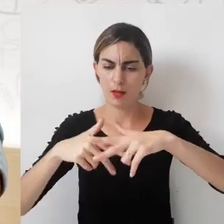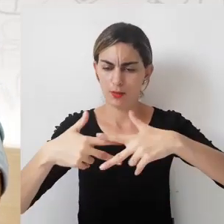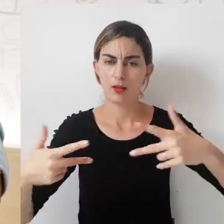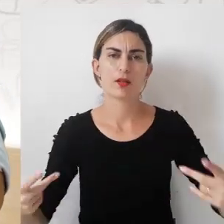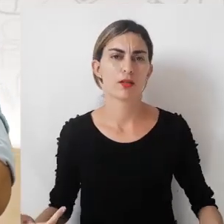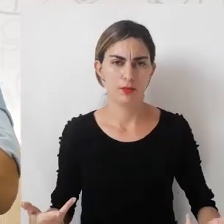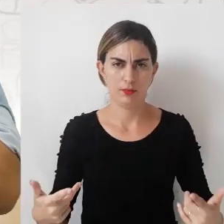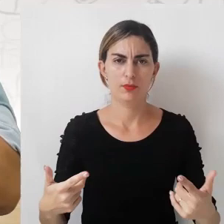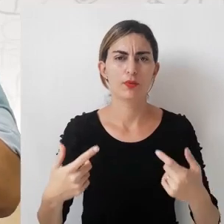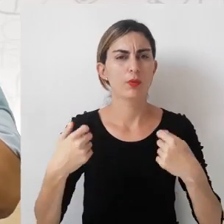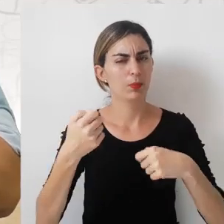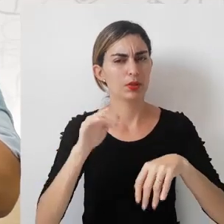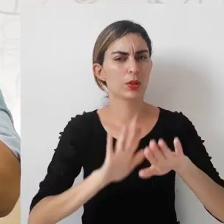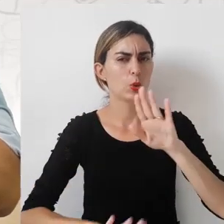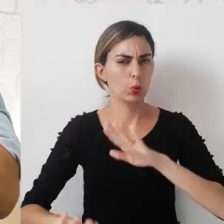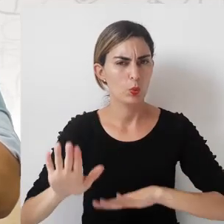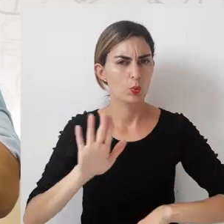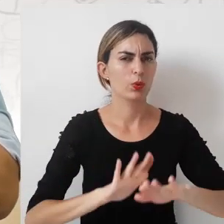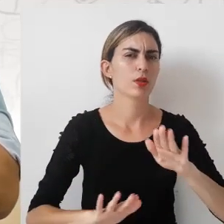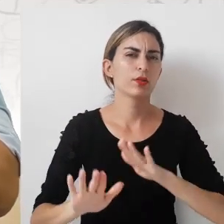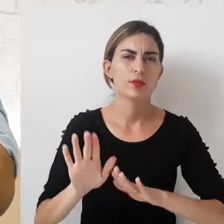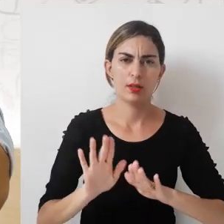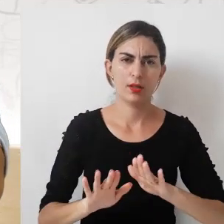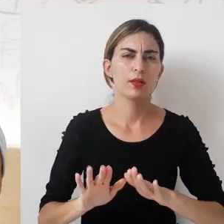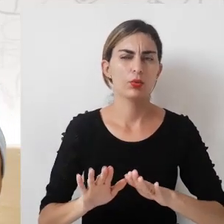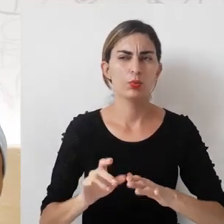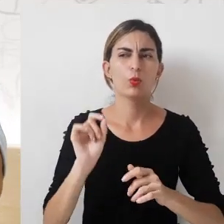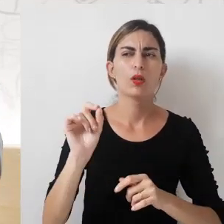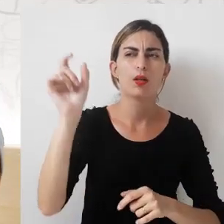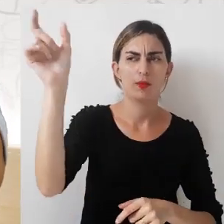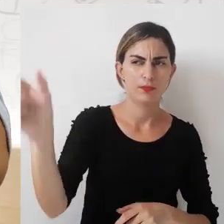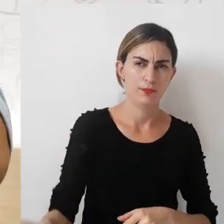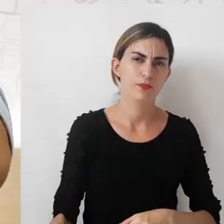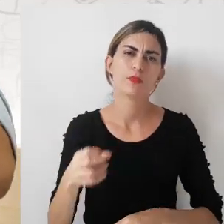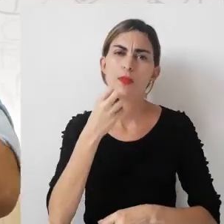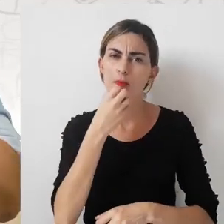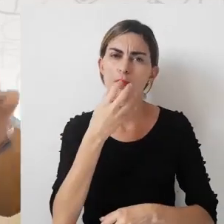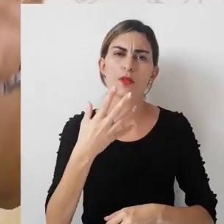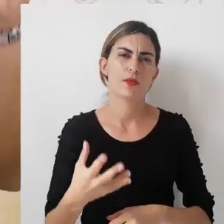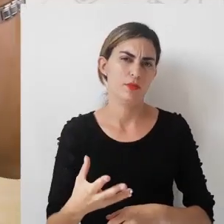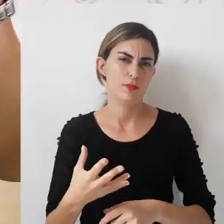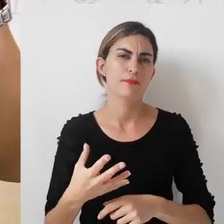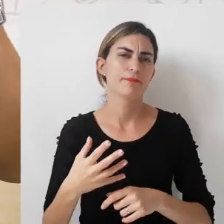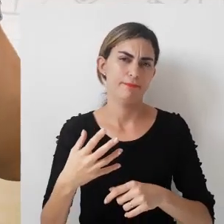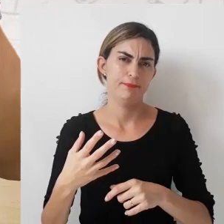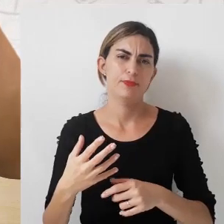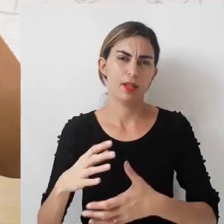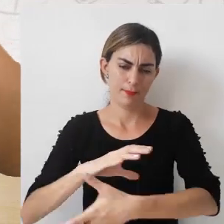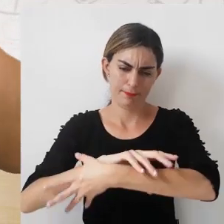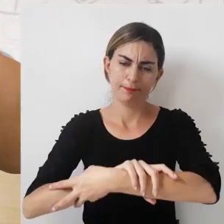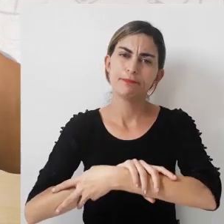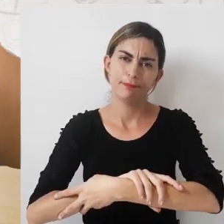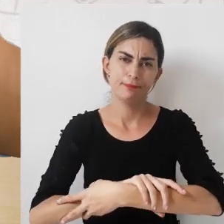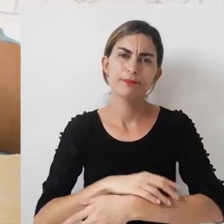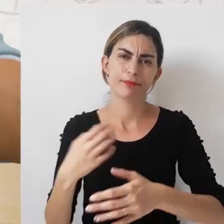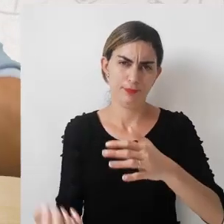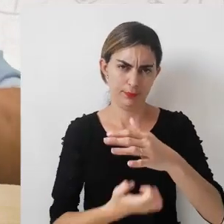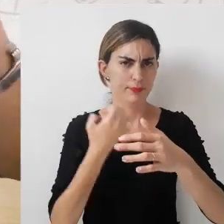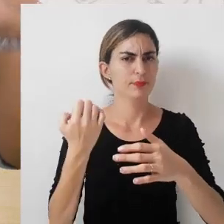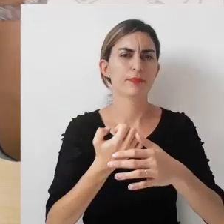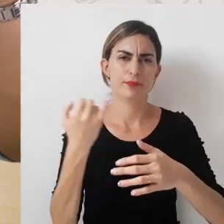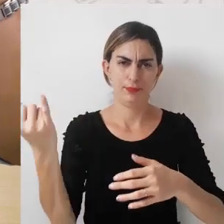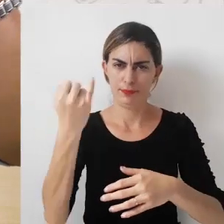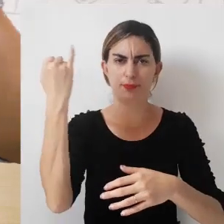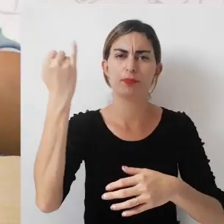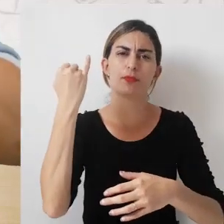seus materiais. Então, muito cuidado nessa perspectiva, porque um fornecedor pode ser maior do que a sua empresa. Ele pode ser um fornecedor